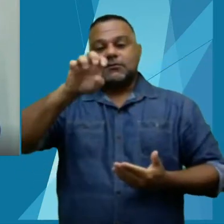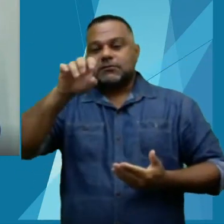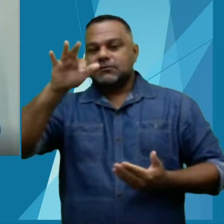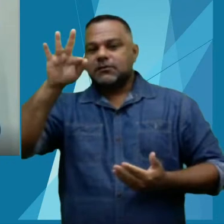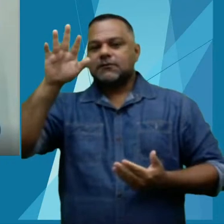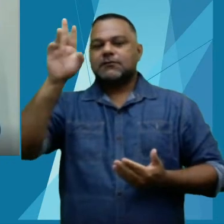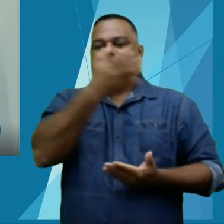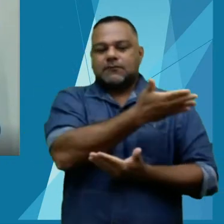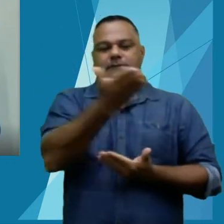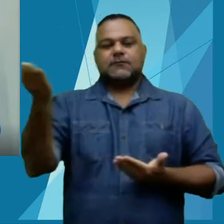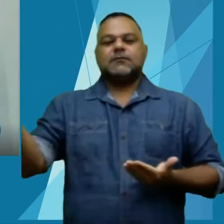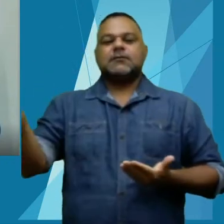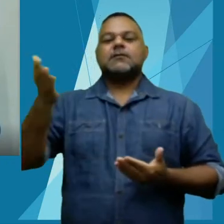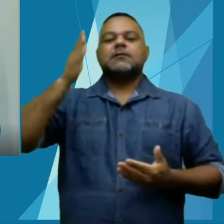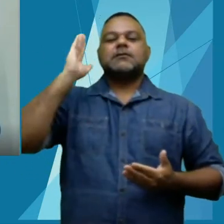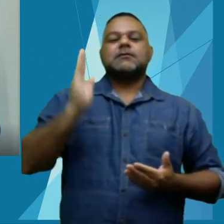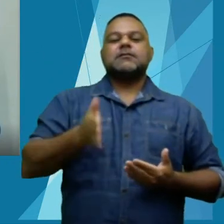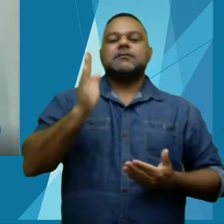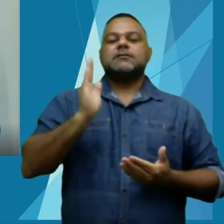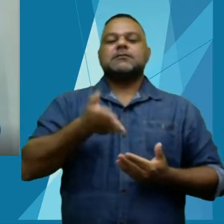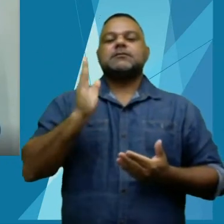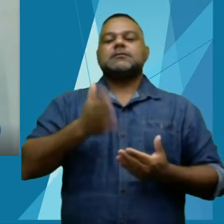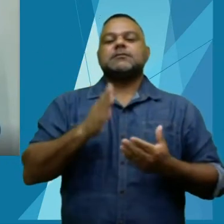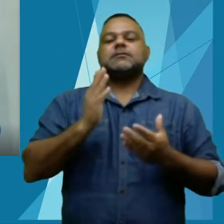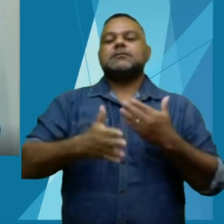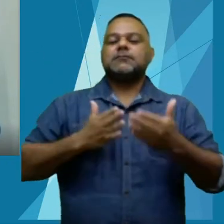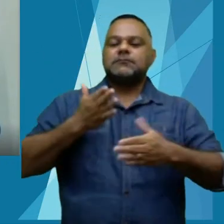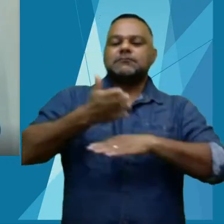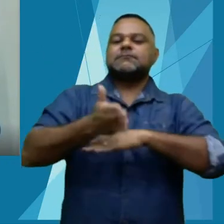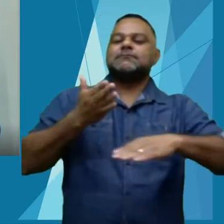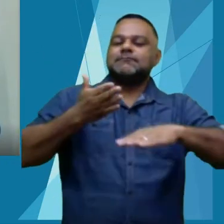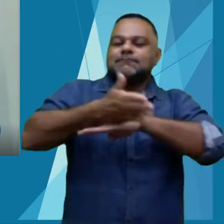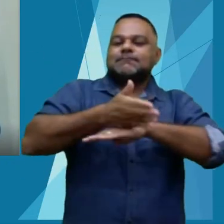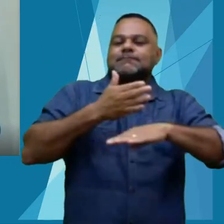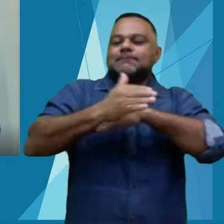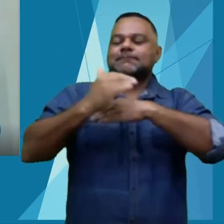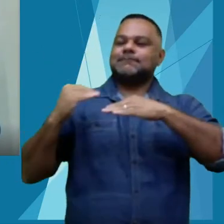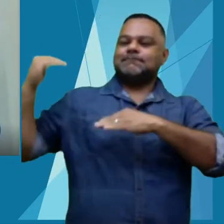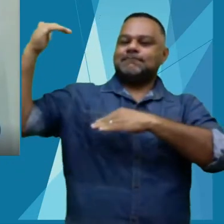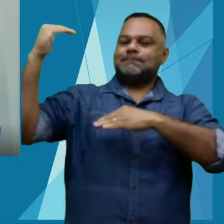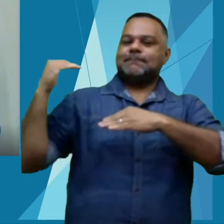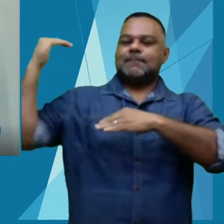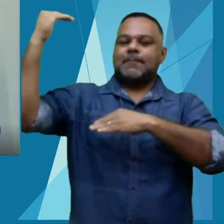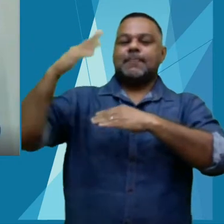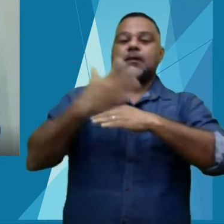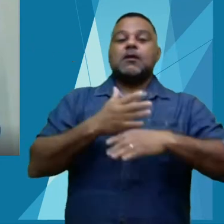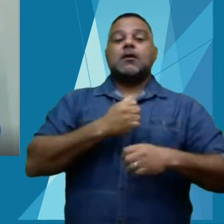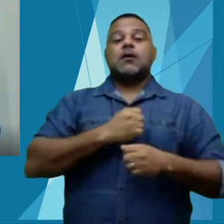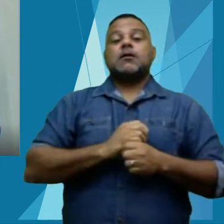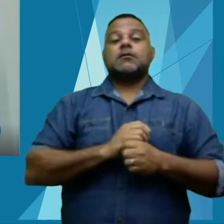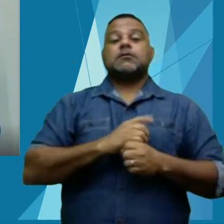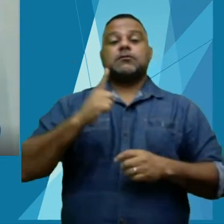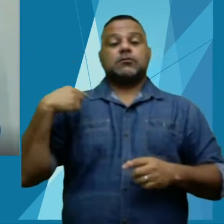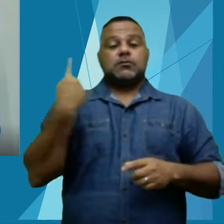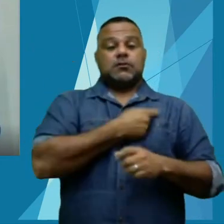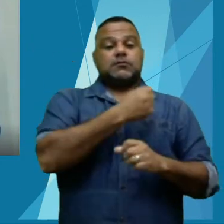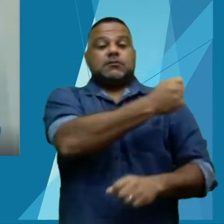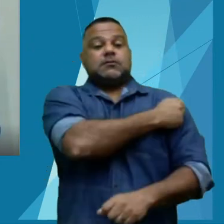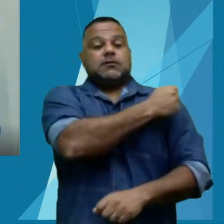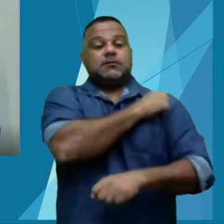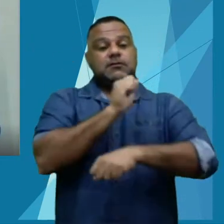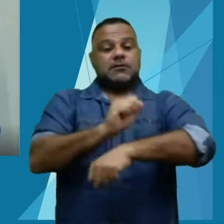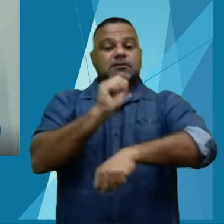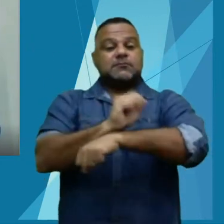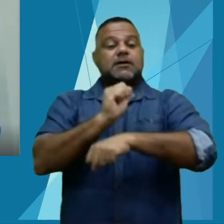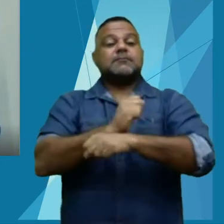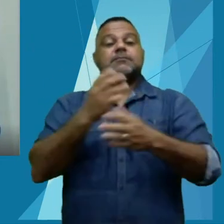Fábio, eles já vêm ocupando espaço de protagonismo o ano inteiro. Os nossos estudantes esperam para que